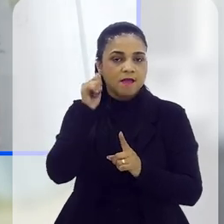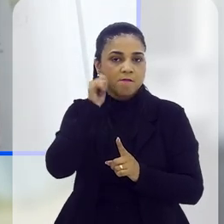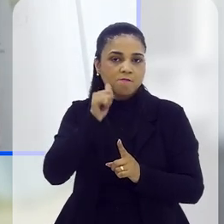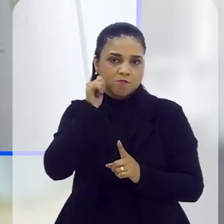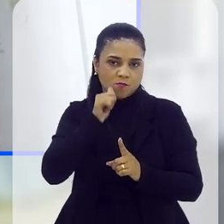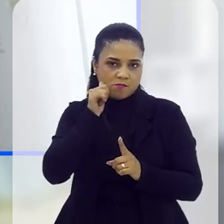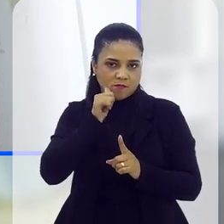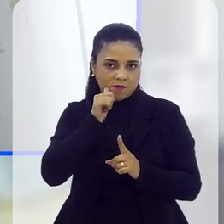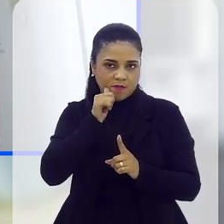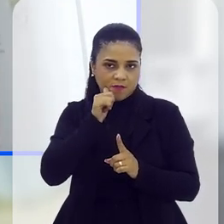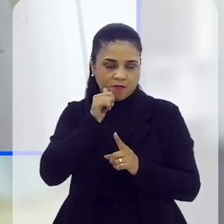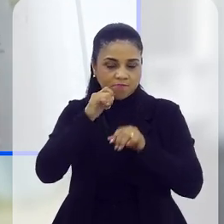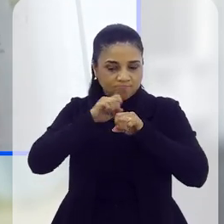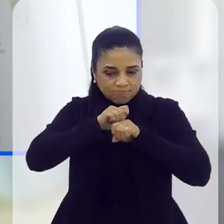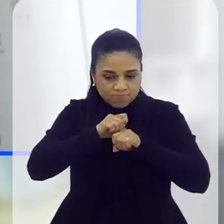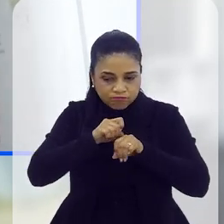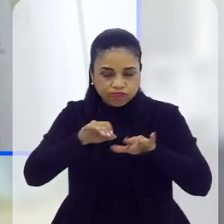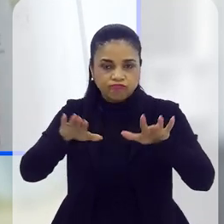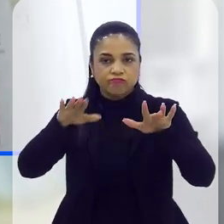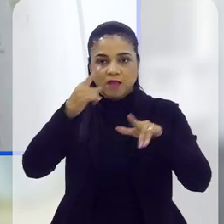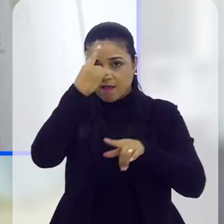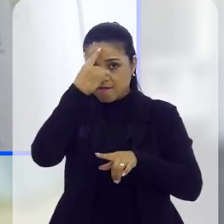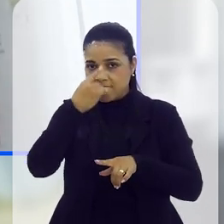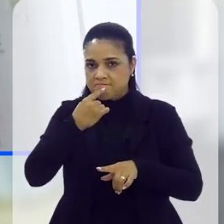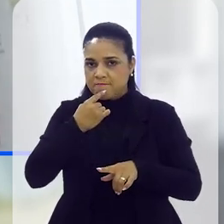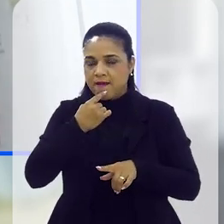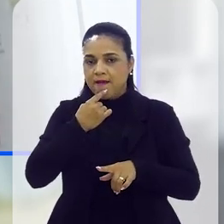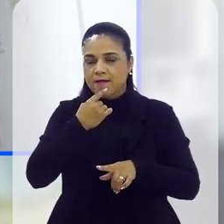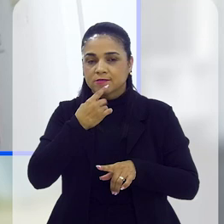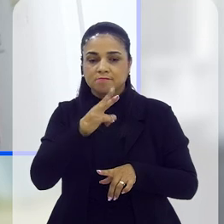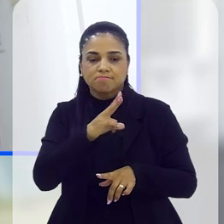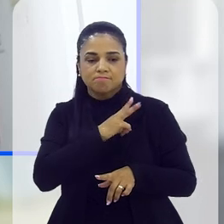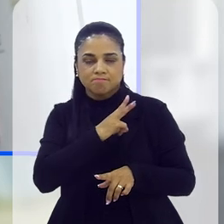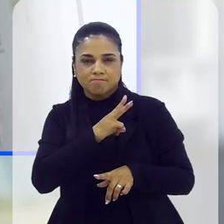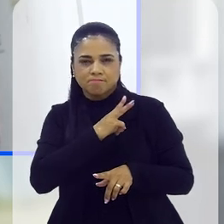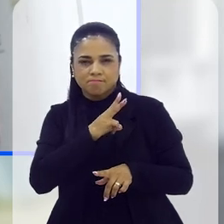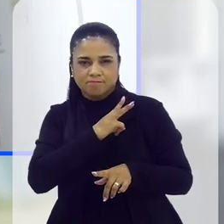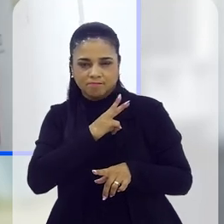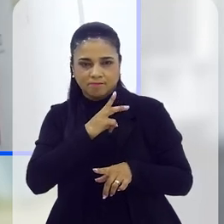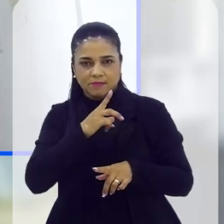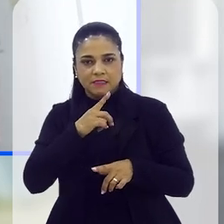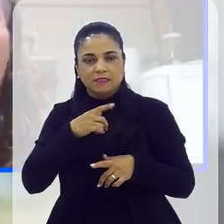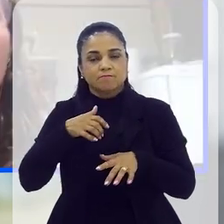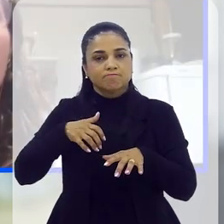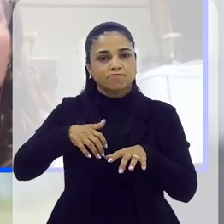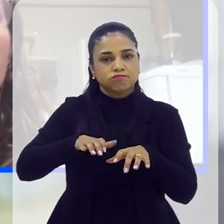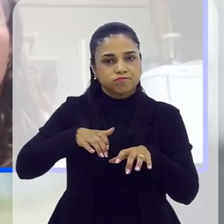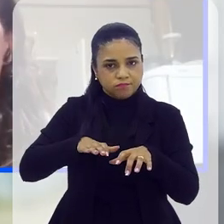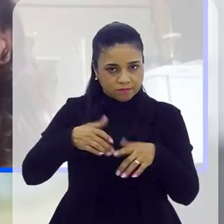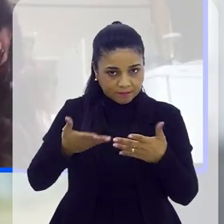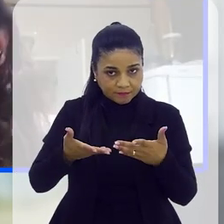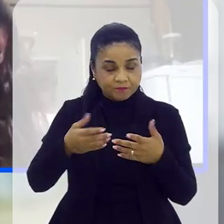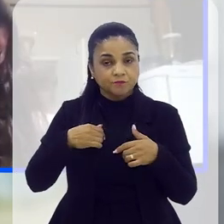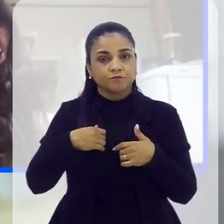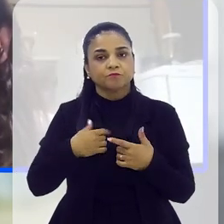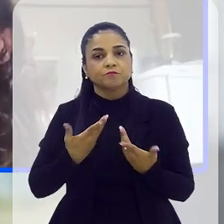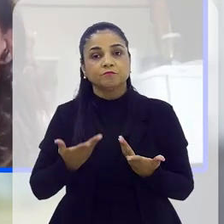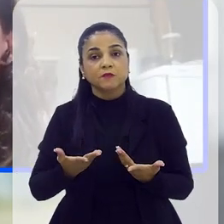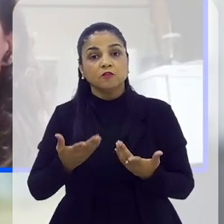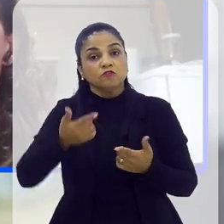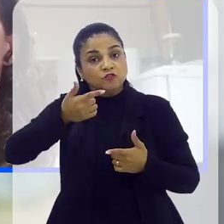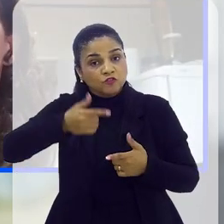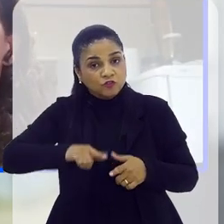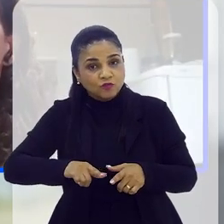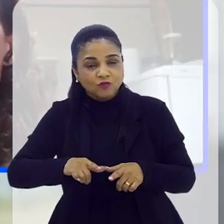da divulgação, ou fazer a própria divulgação para expô-las no ambiente virtual. E, de